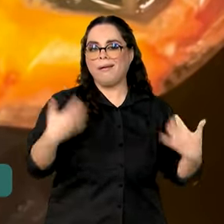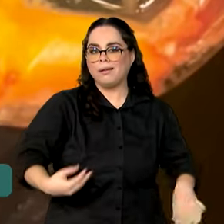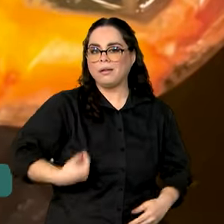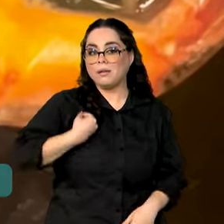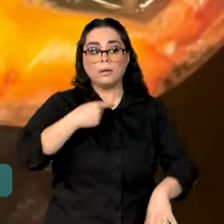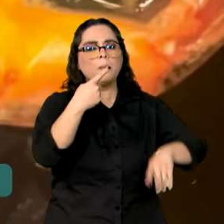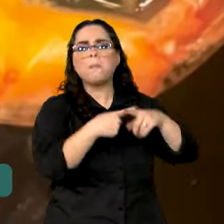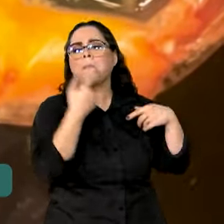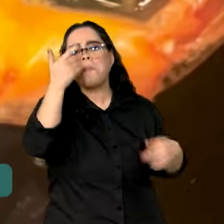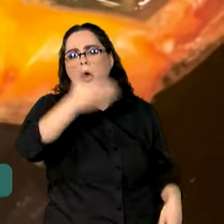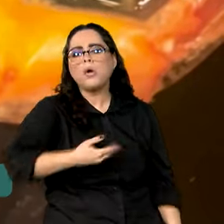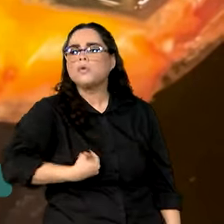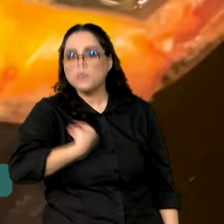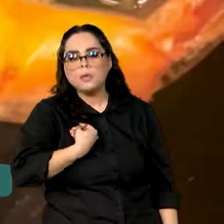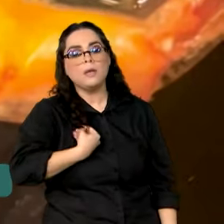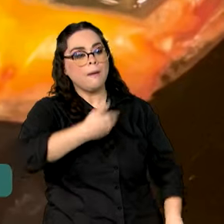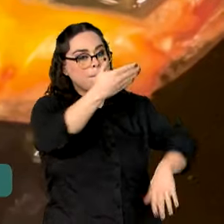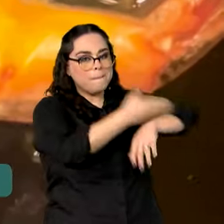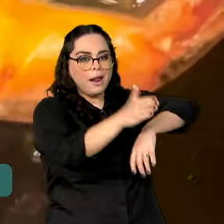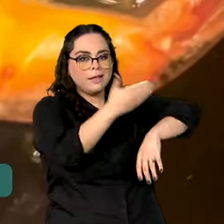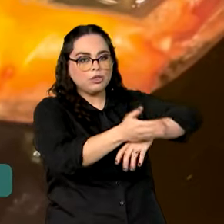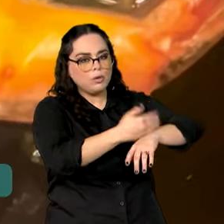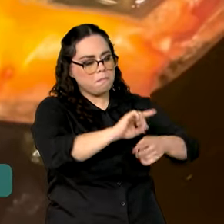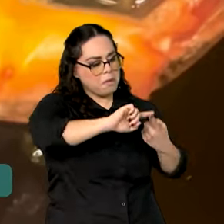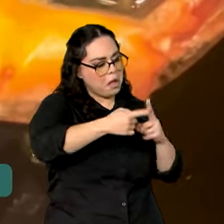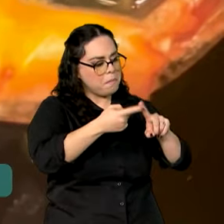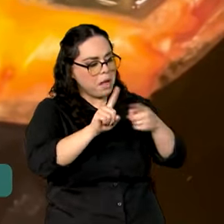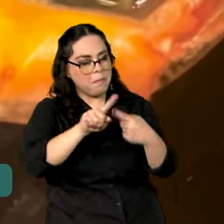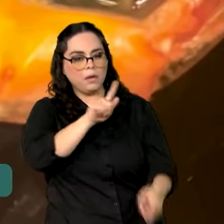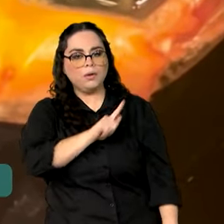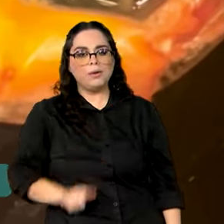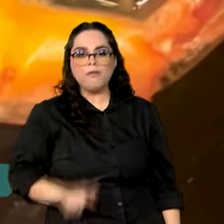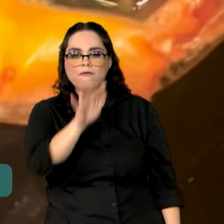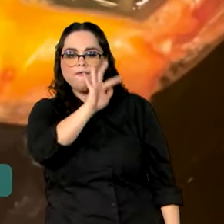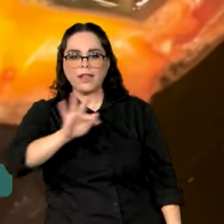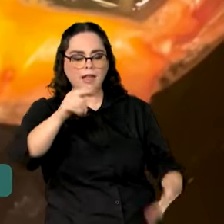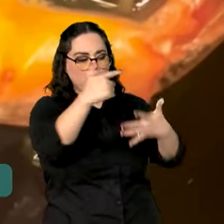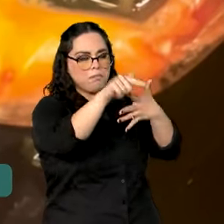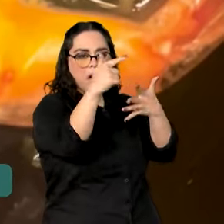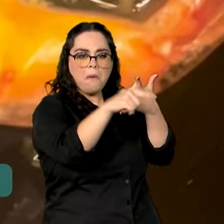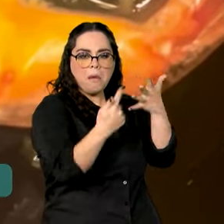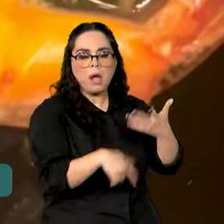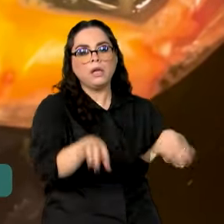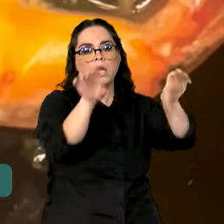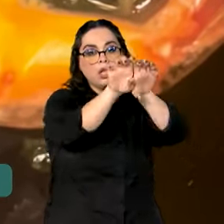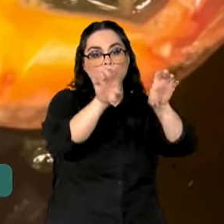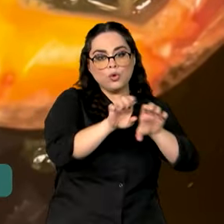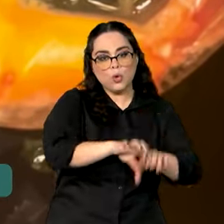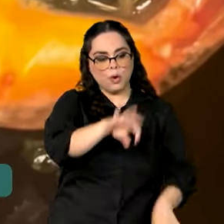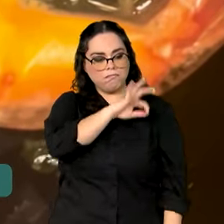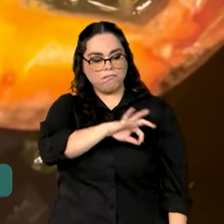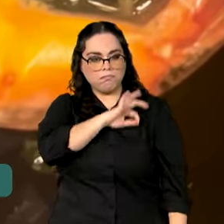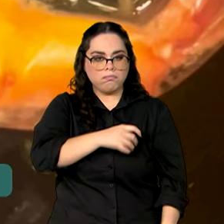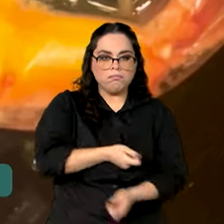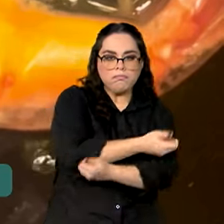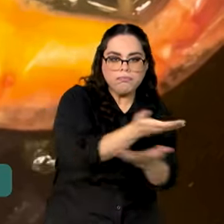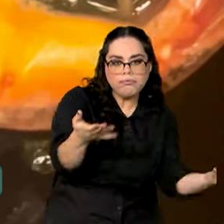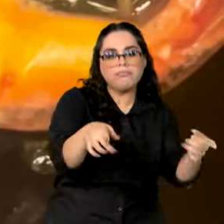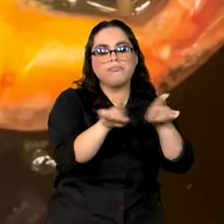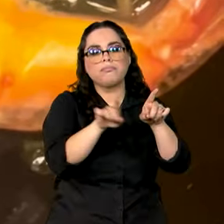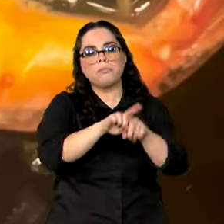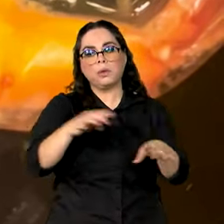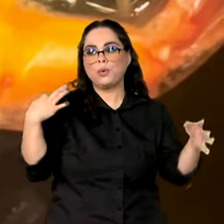prático do sucesso do conjunto de ações do governo federal, infraestrutura, distribuição de renda, turismo.